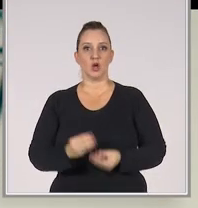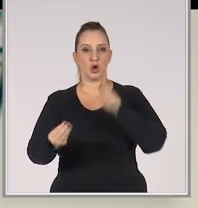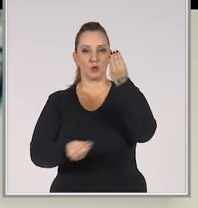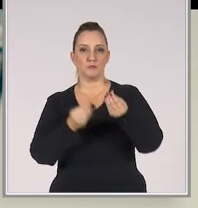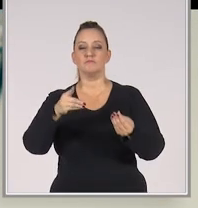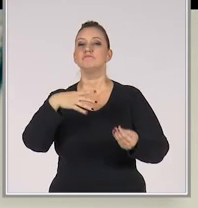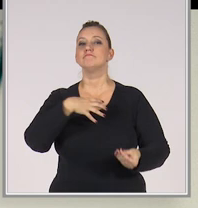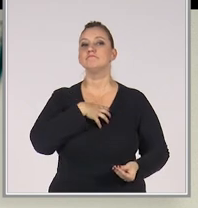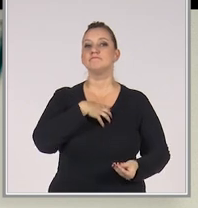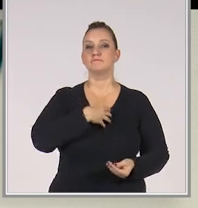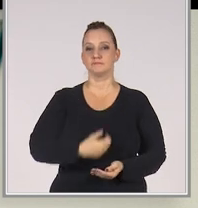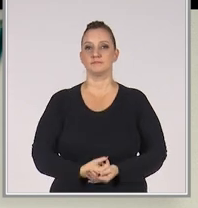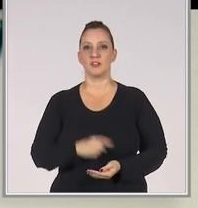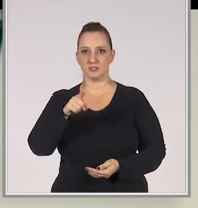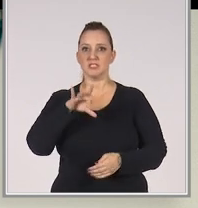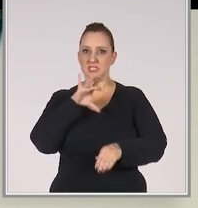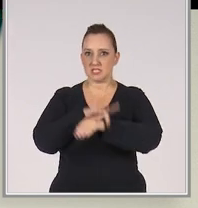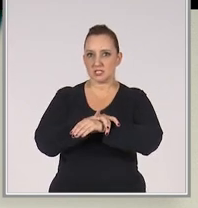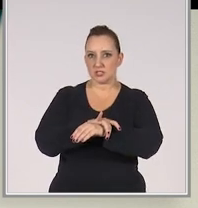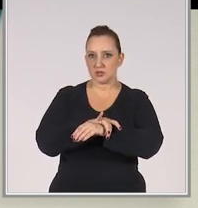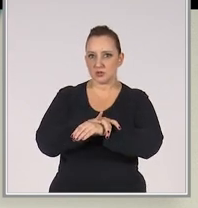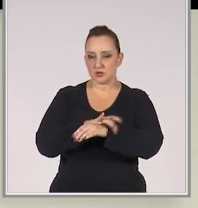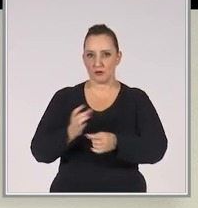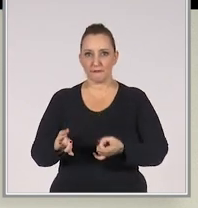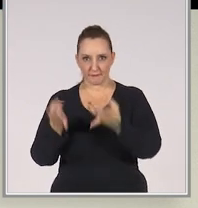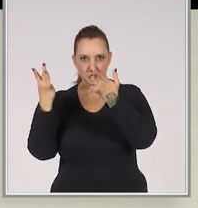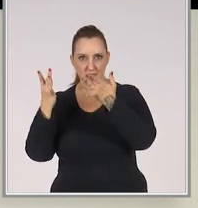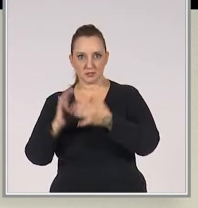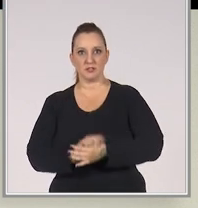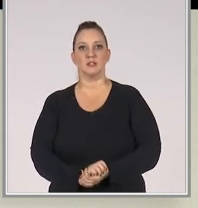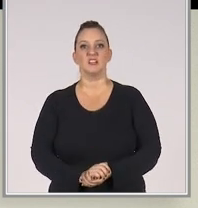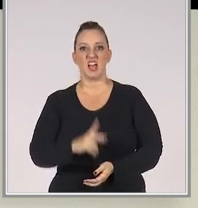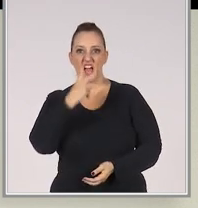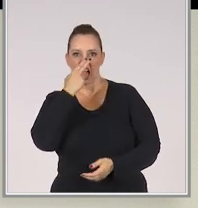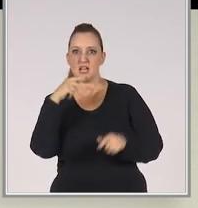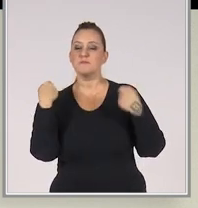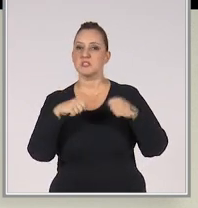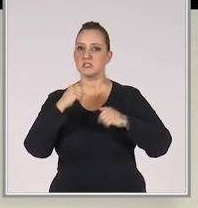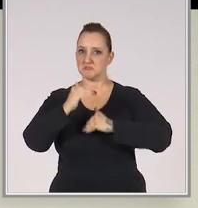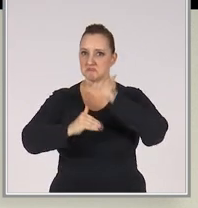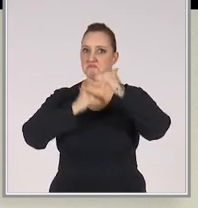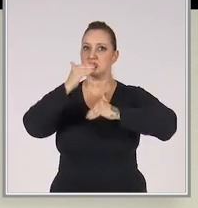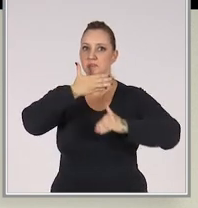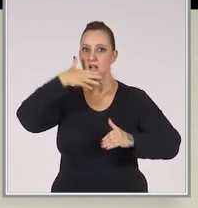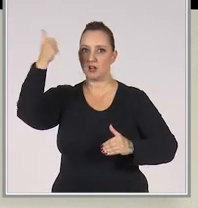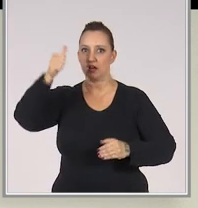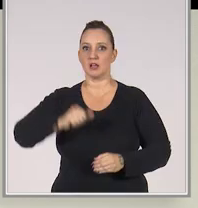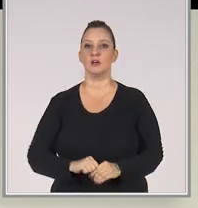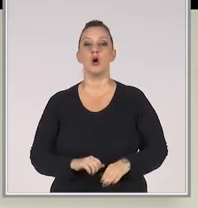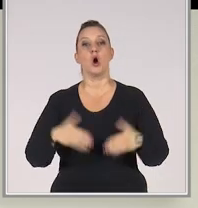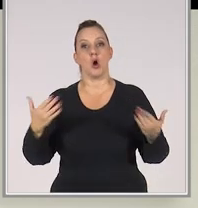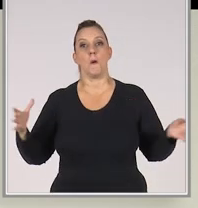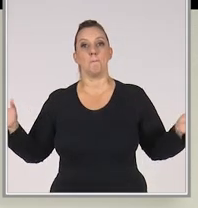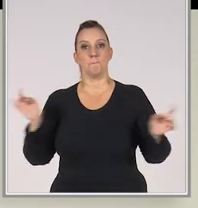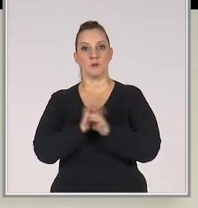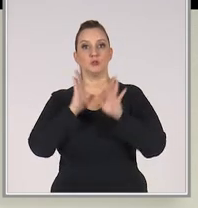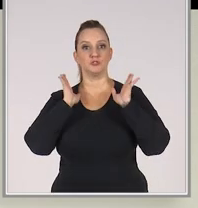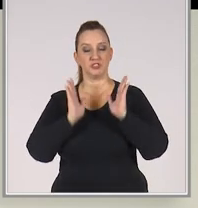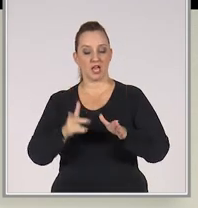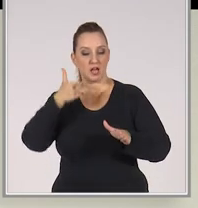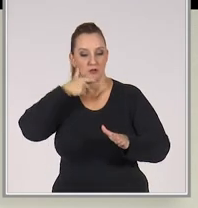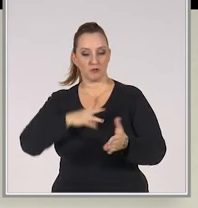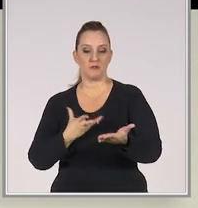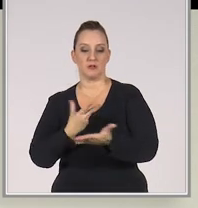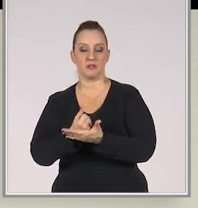Como você se sente? Está seguro como vendedor? Acha que precisa se aprimorar? Ou está